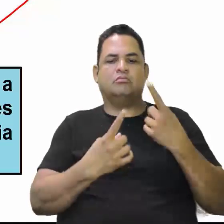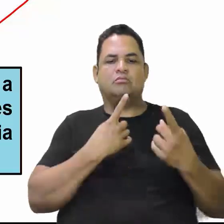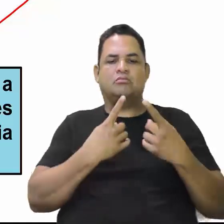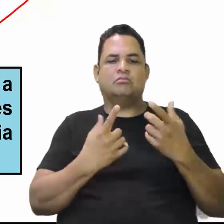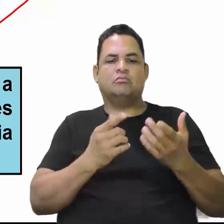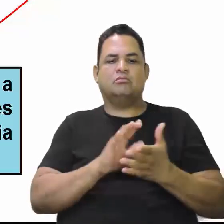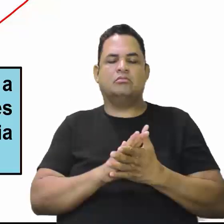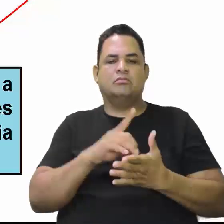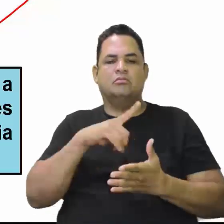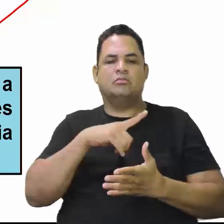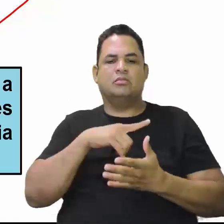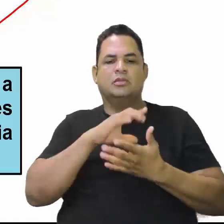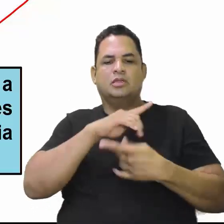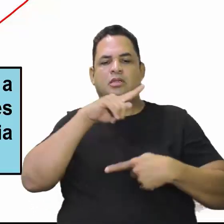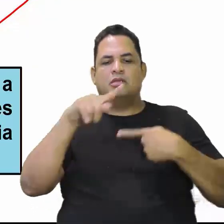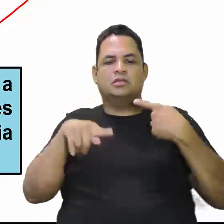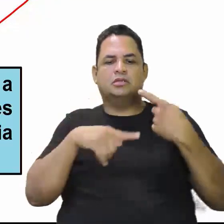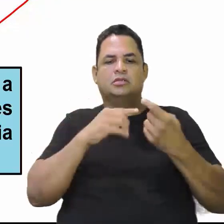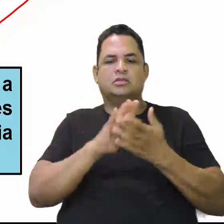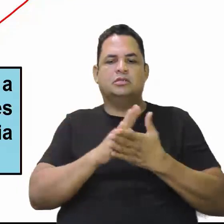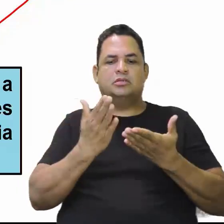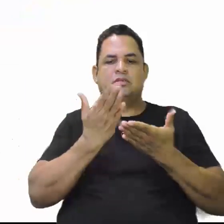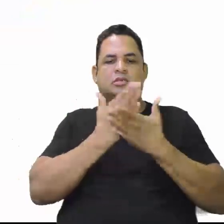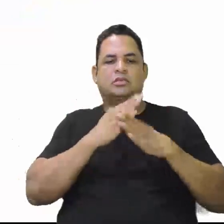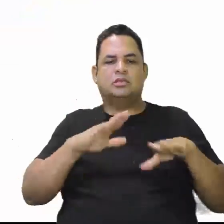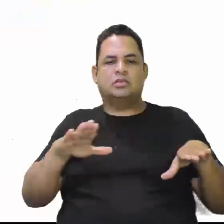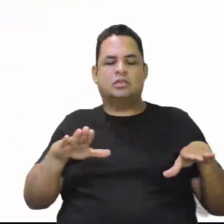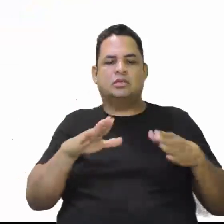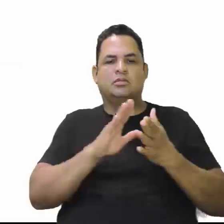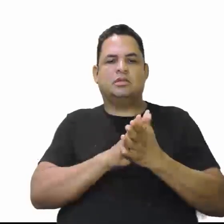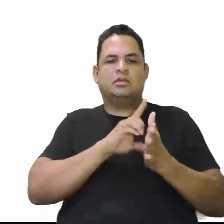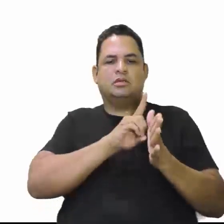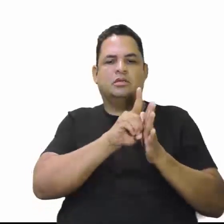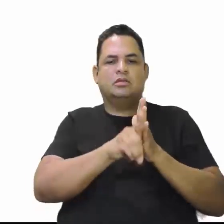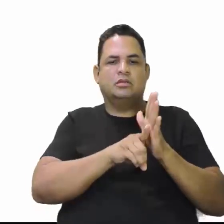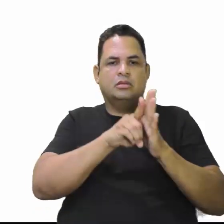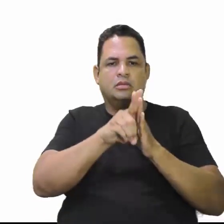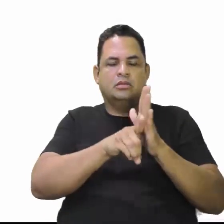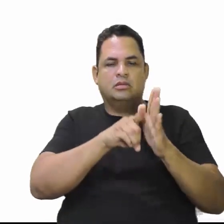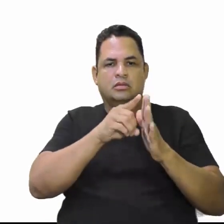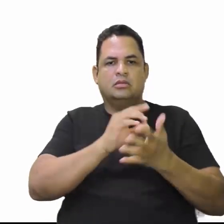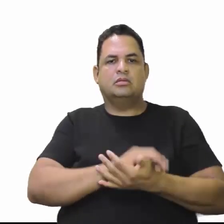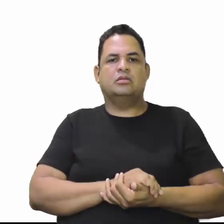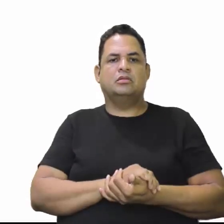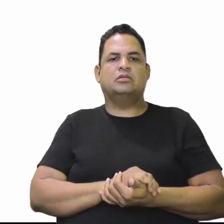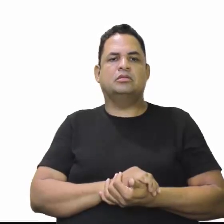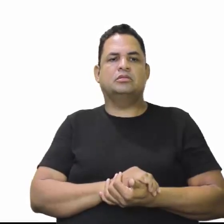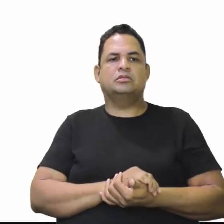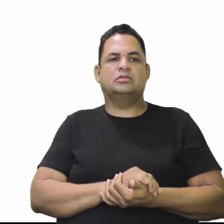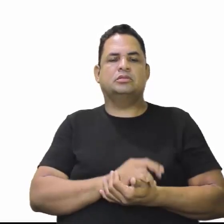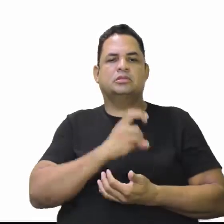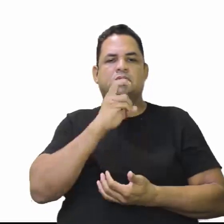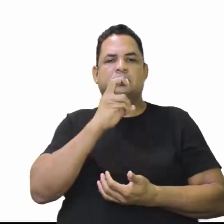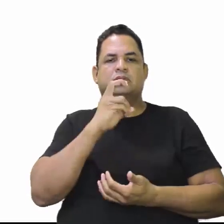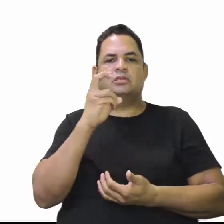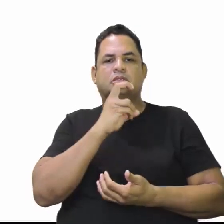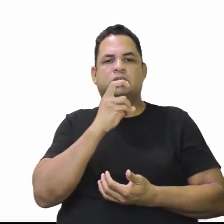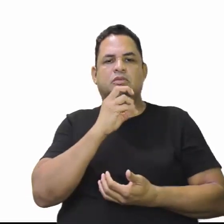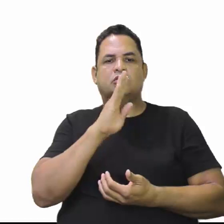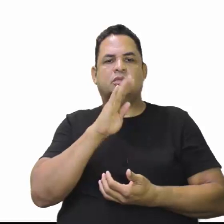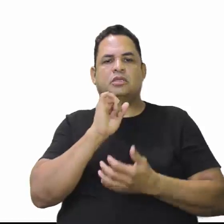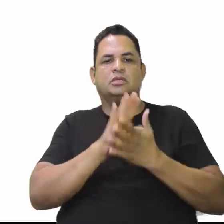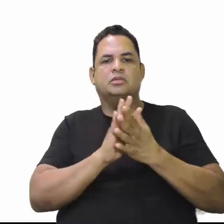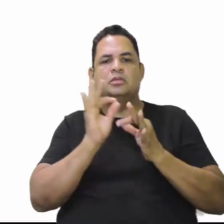Mas tinha essa missão árdua dele, que era extinguir a estrada de ferro Madeira Mamoré. E aí o Quinto Bec trabalha na